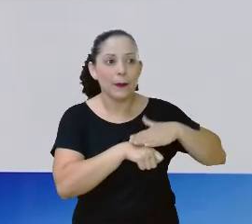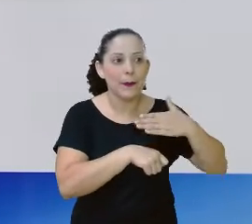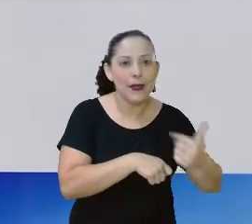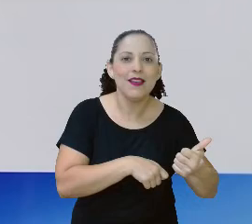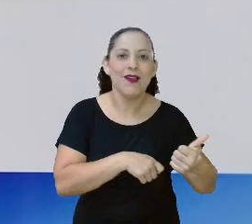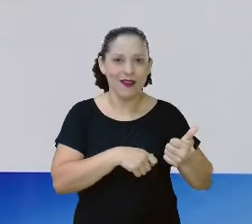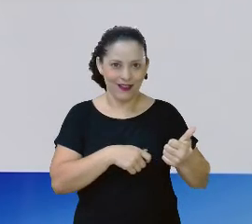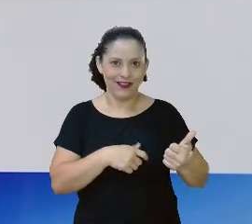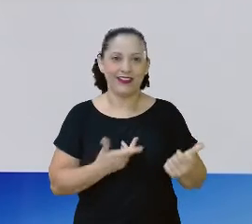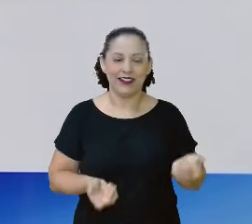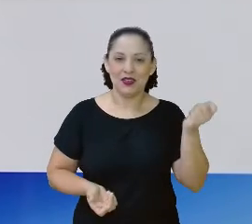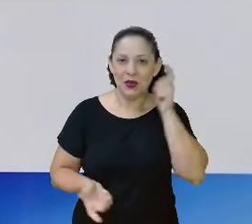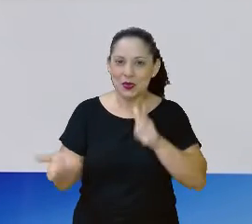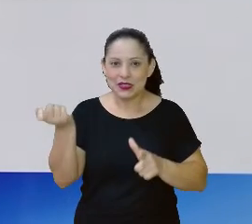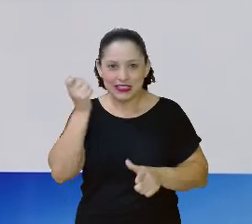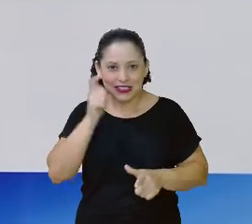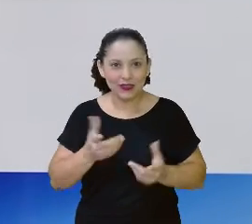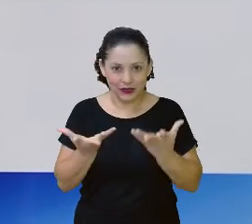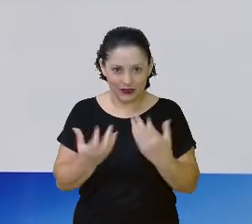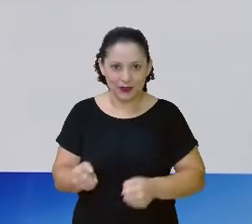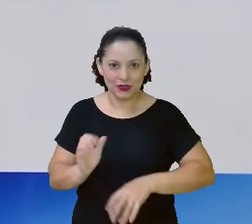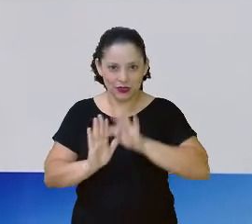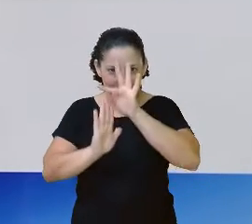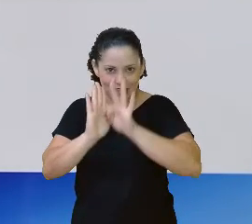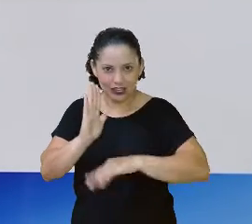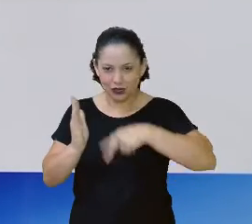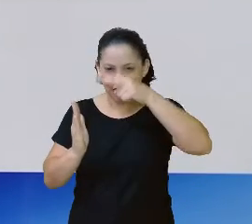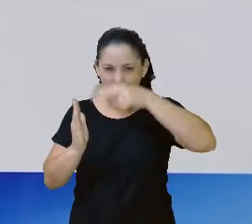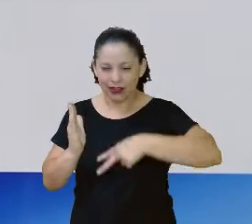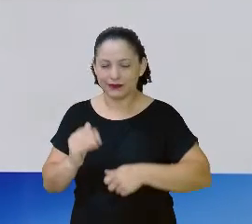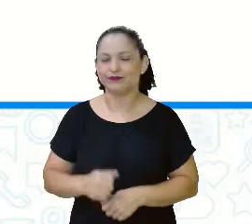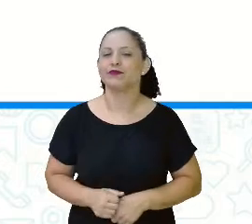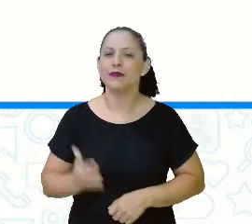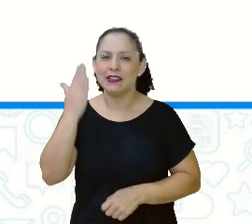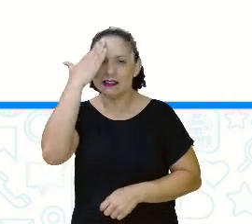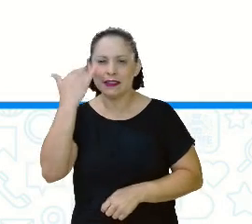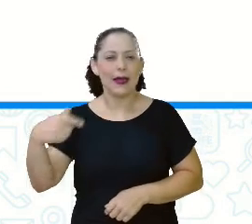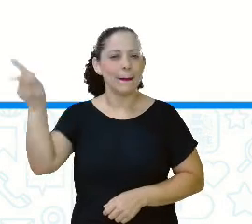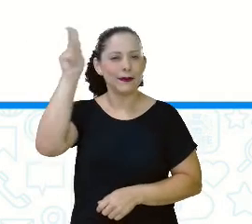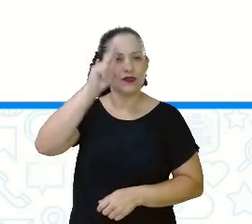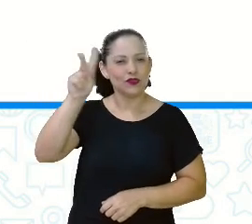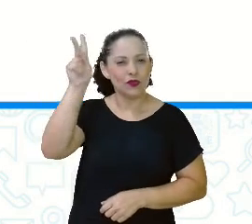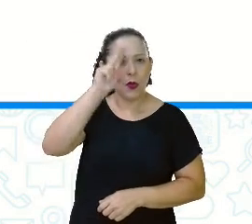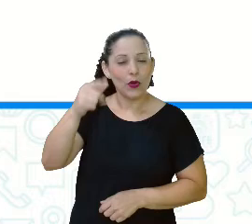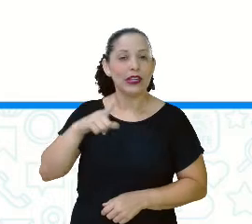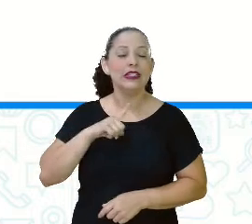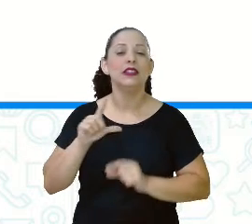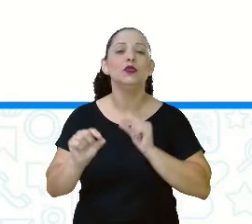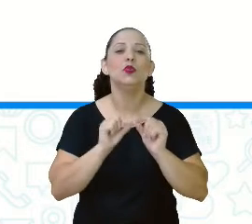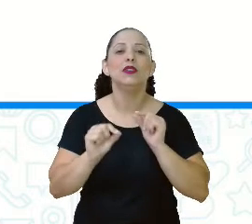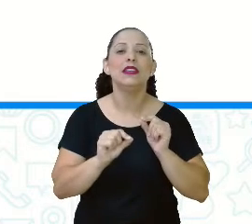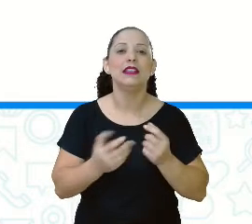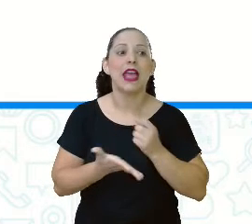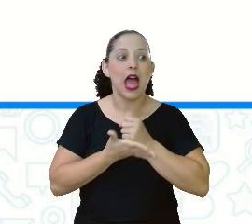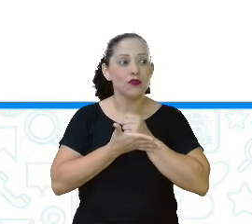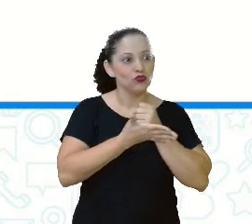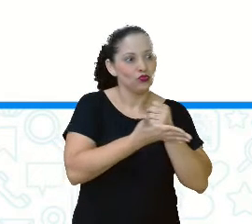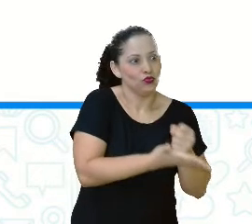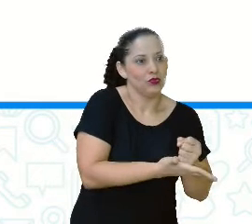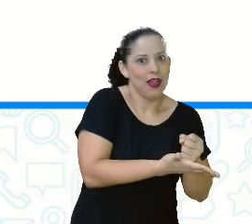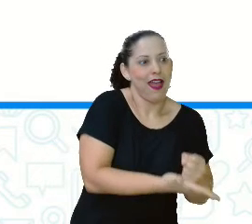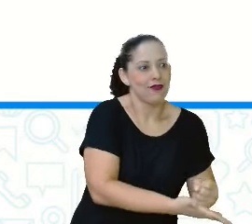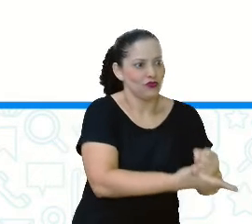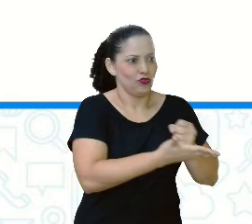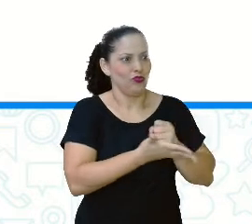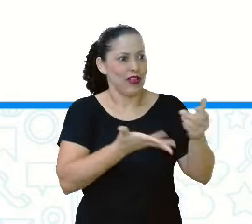ler só esse trechinho aqui para a gente revisar. Sabe aquela história de que gentileza gera gentileza? Ela